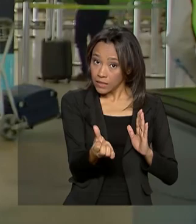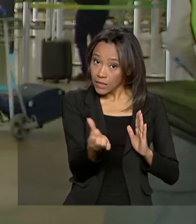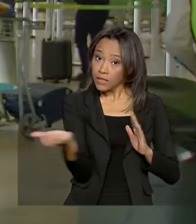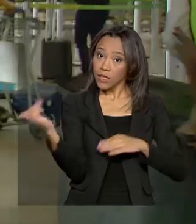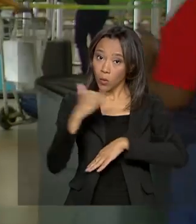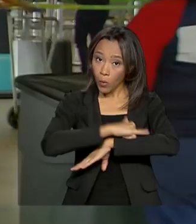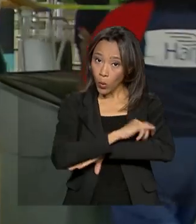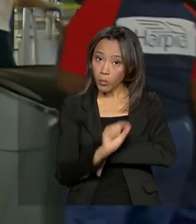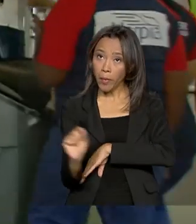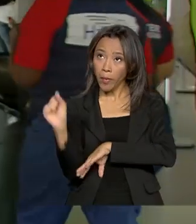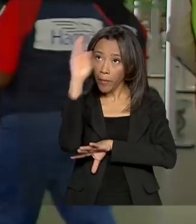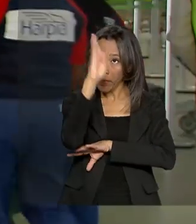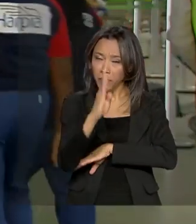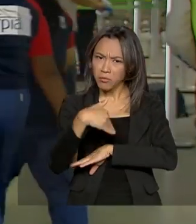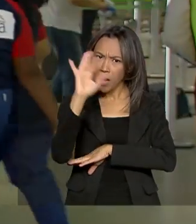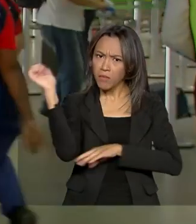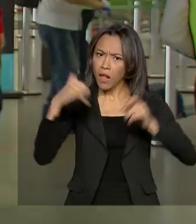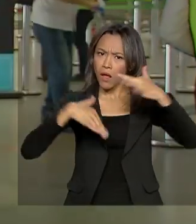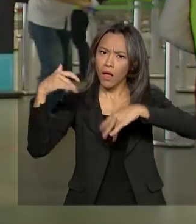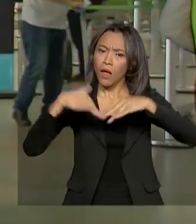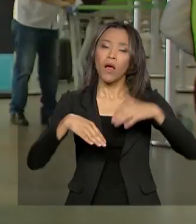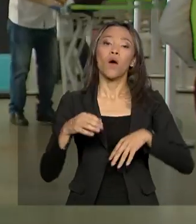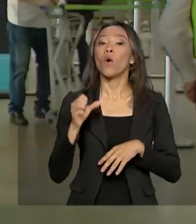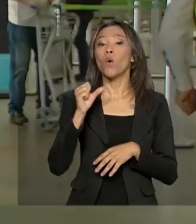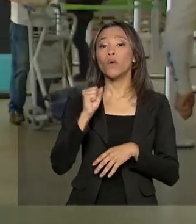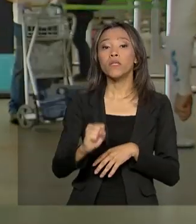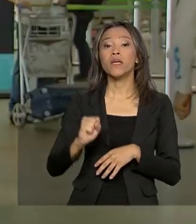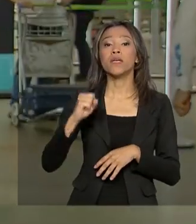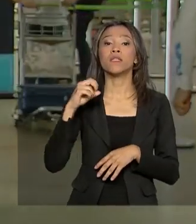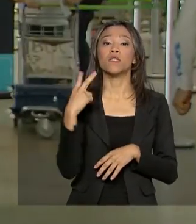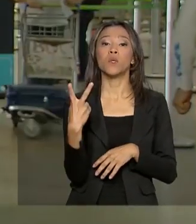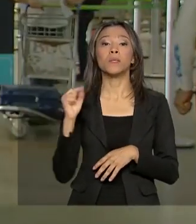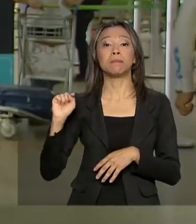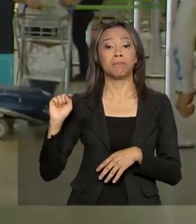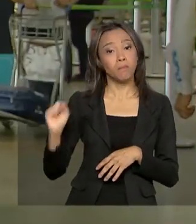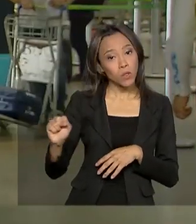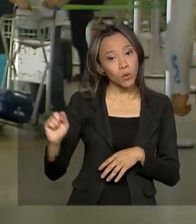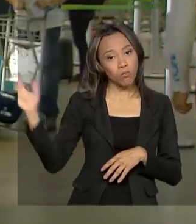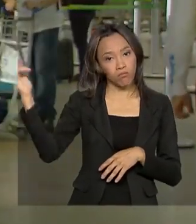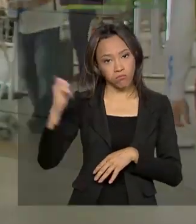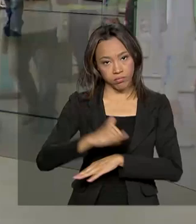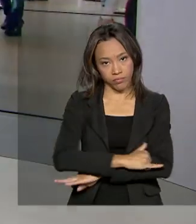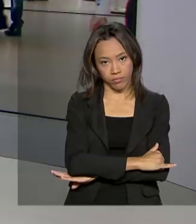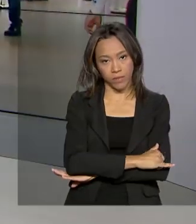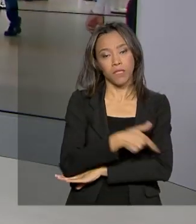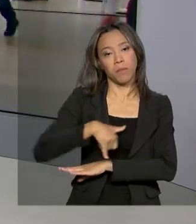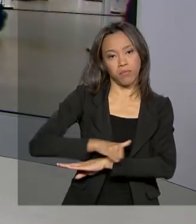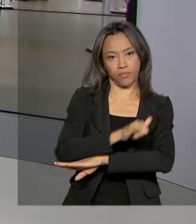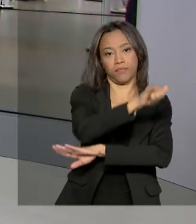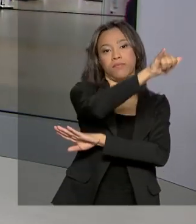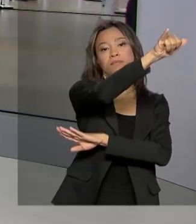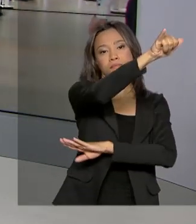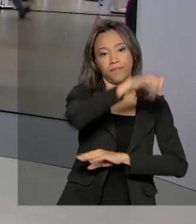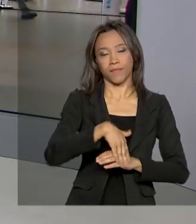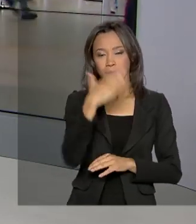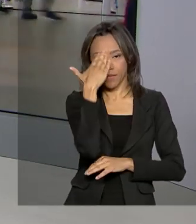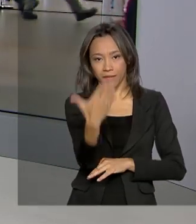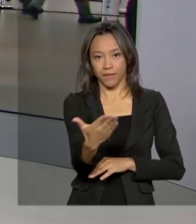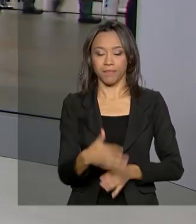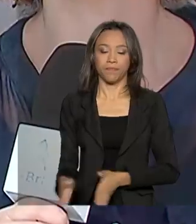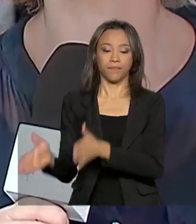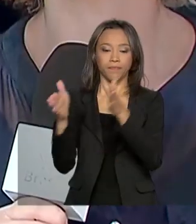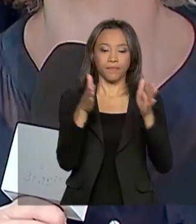movimentação, cerca de 82 mil pousos e decolagens. Mara, volto com você. Obrigada, Dani.